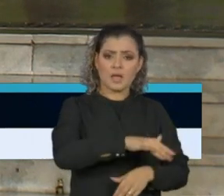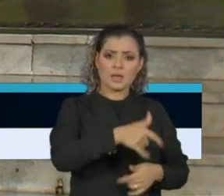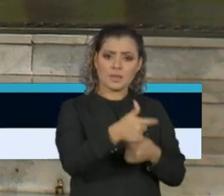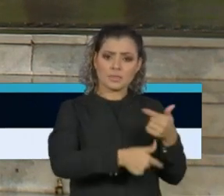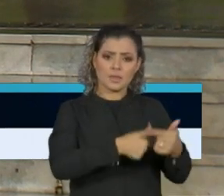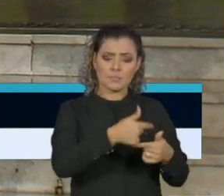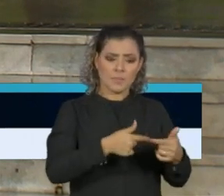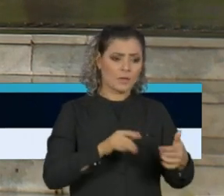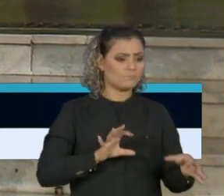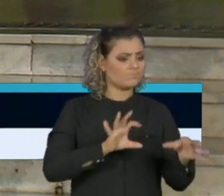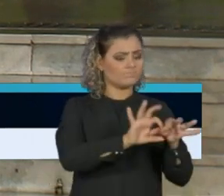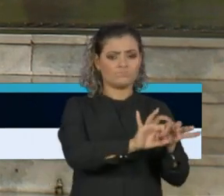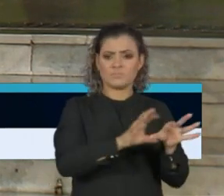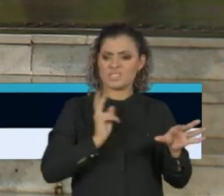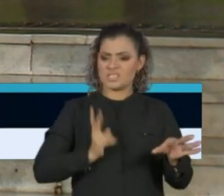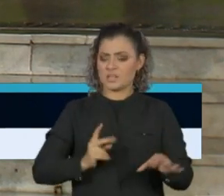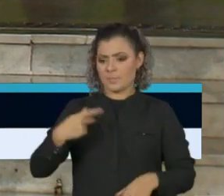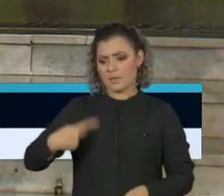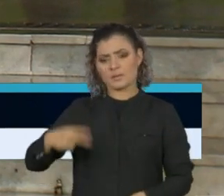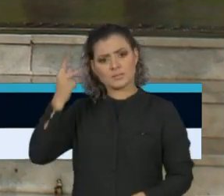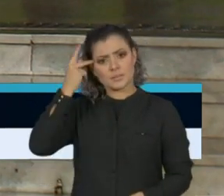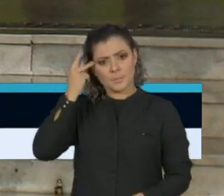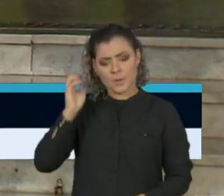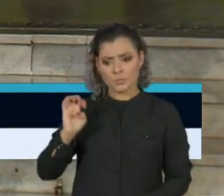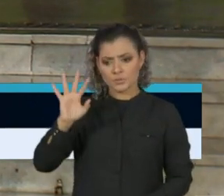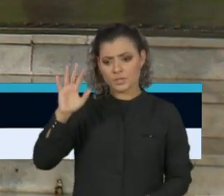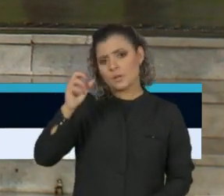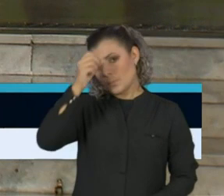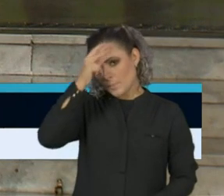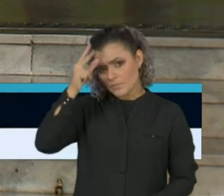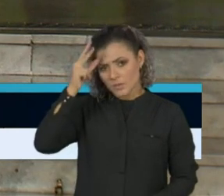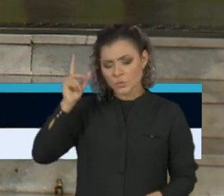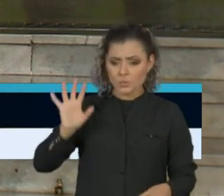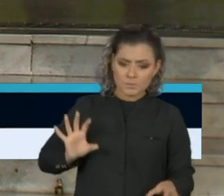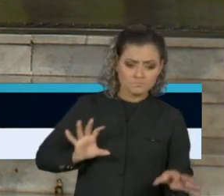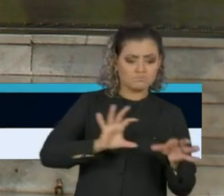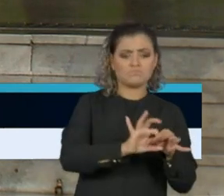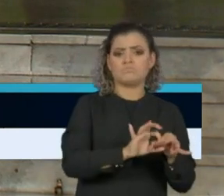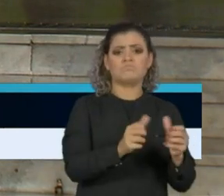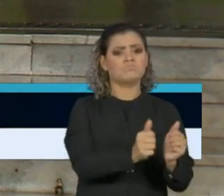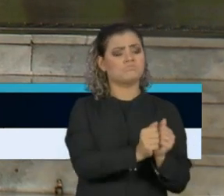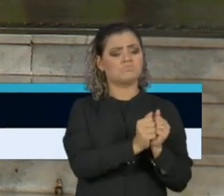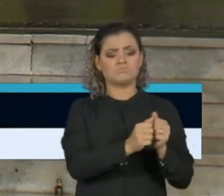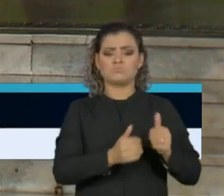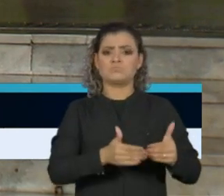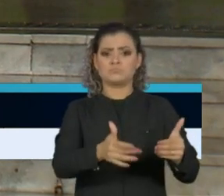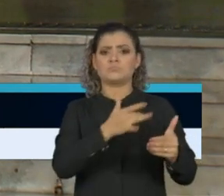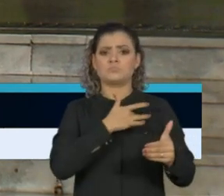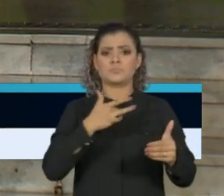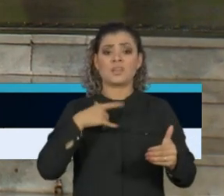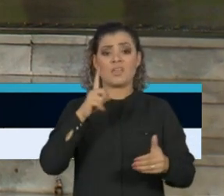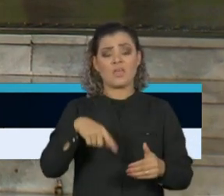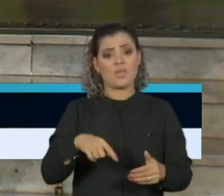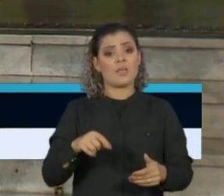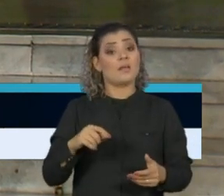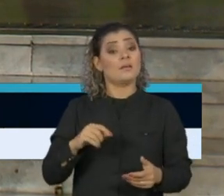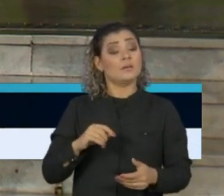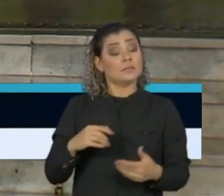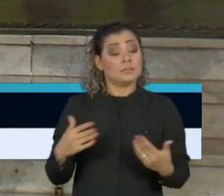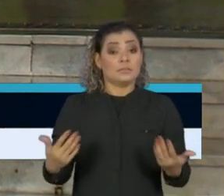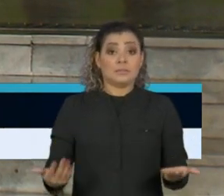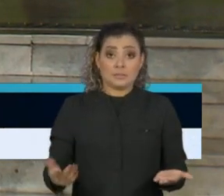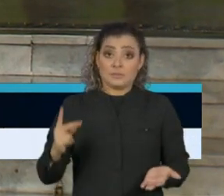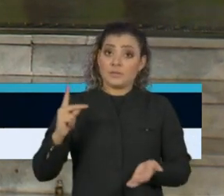funções, todos eles têm trazido para nós muita colaboração. É um erro estratégico por